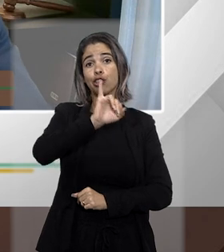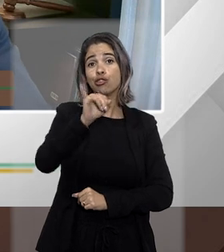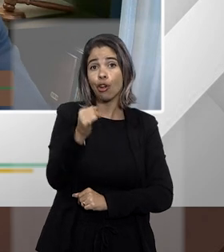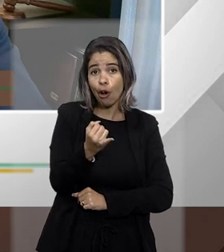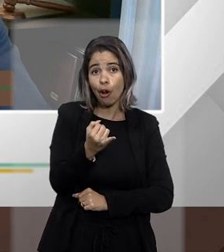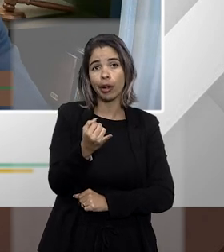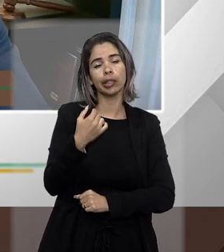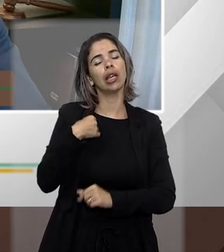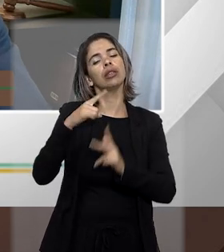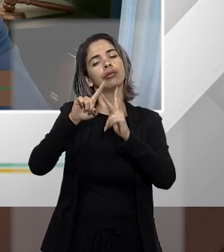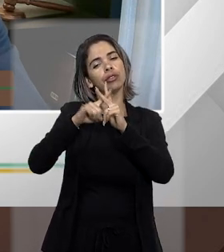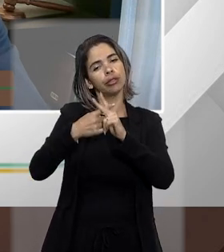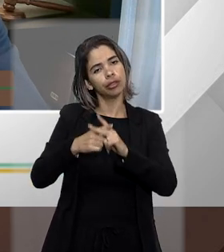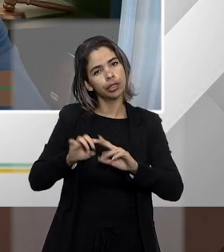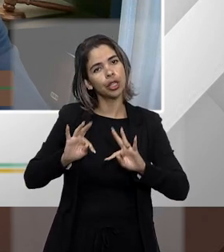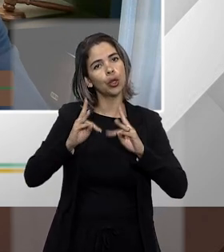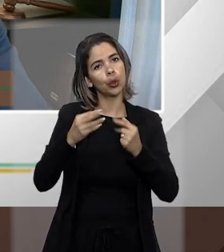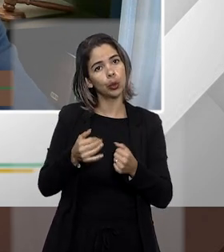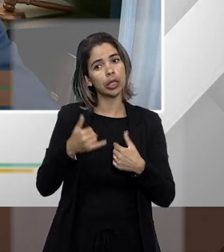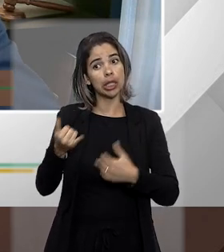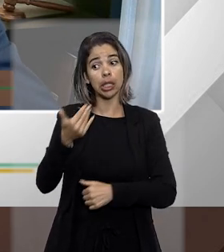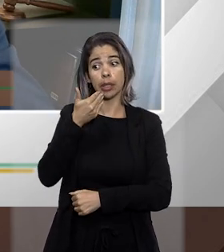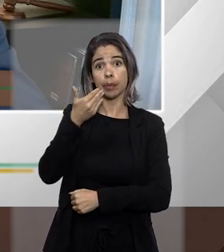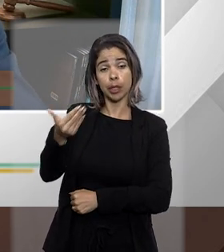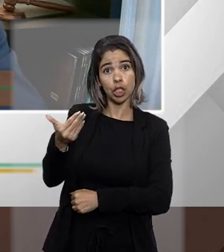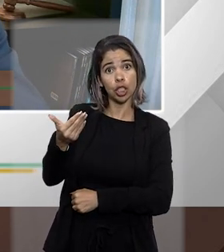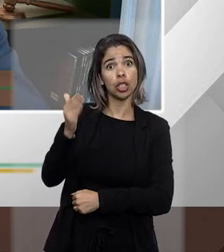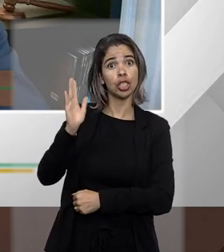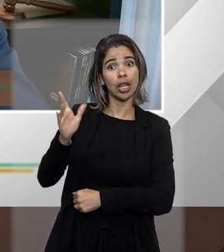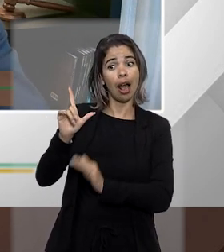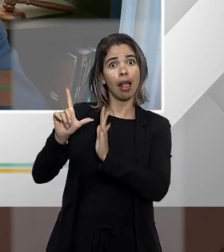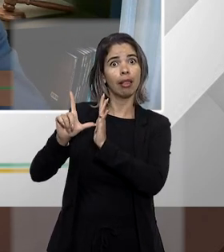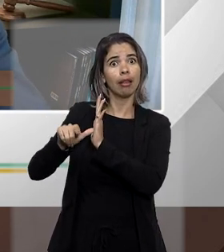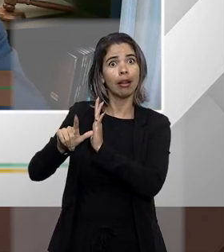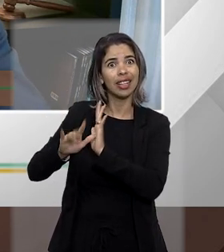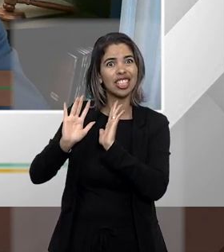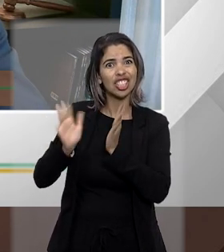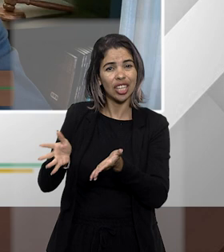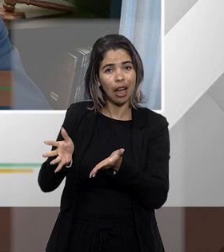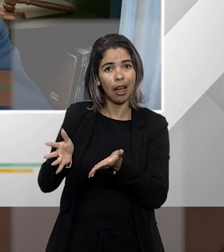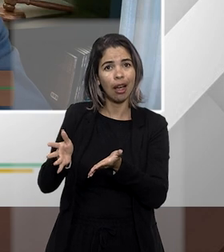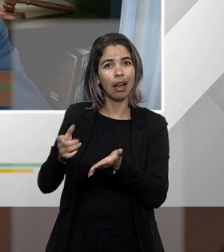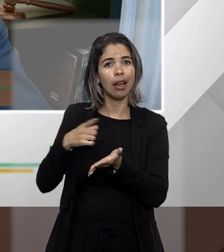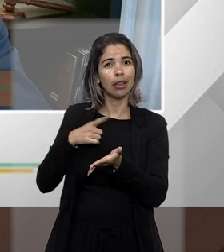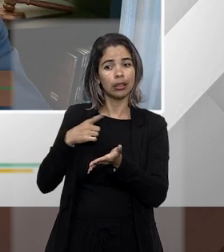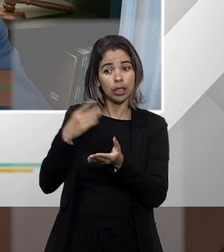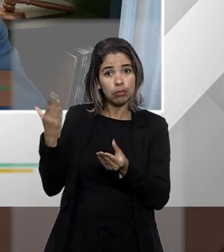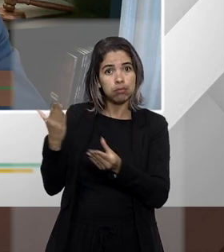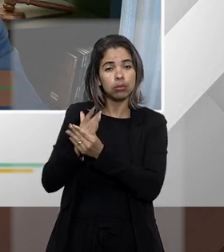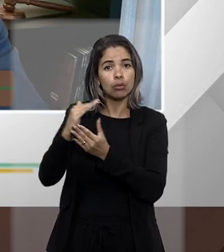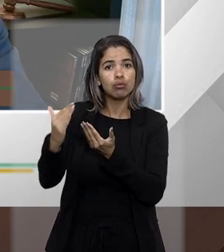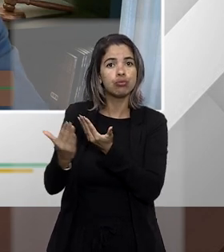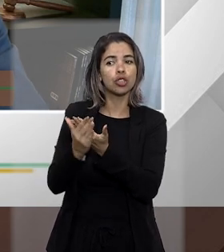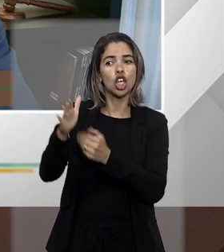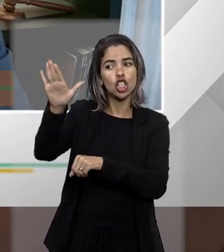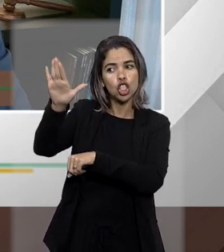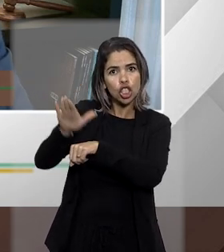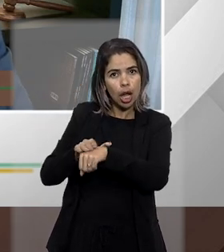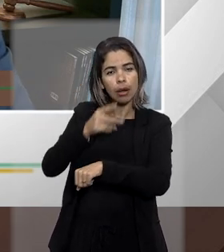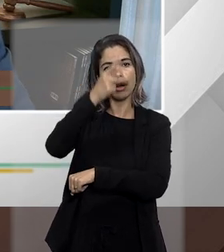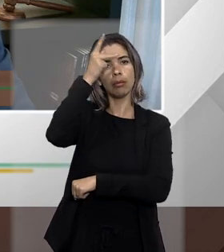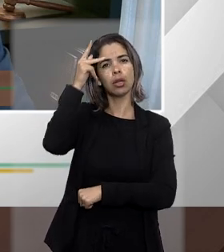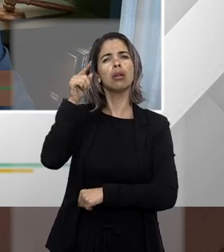esses pedidos de atrasados se estiver fazendo a gente intimo a parte autora perguntando a ela olha